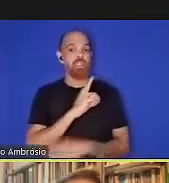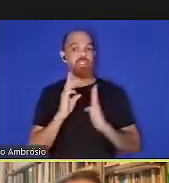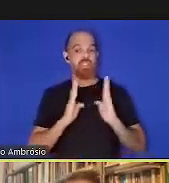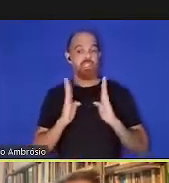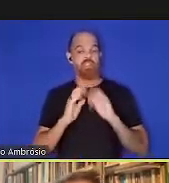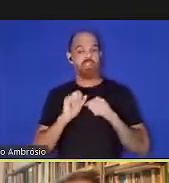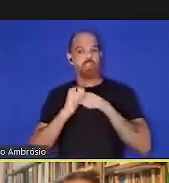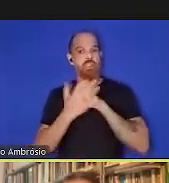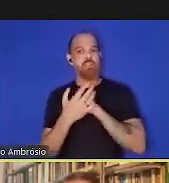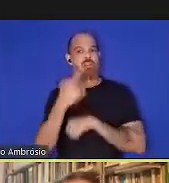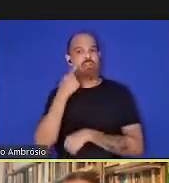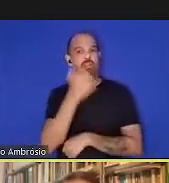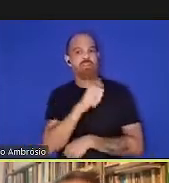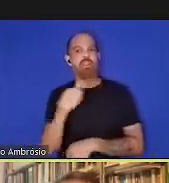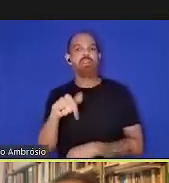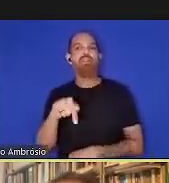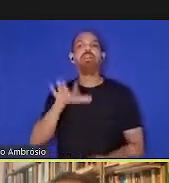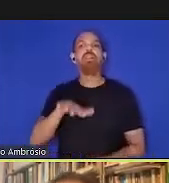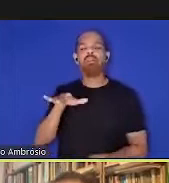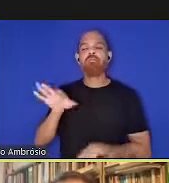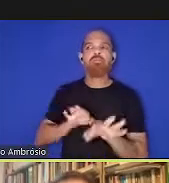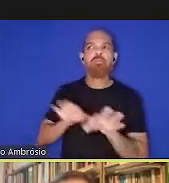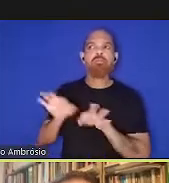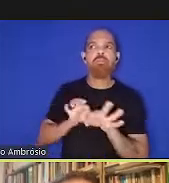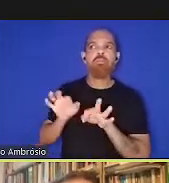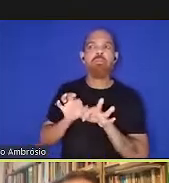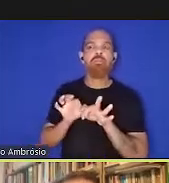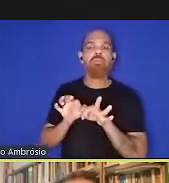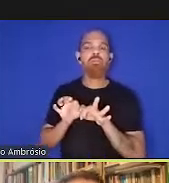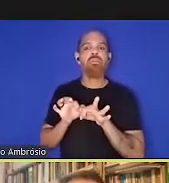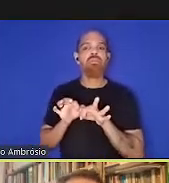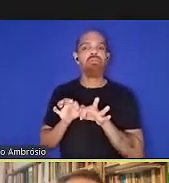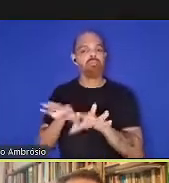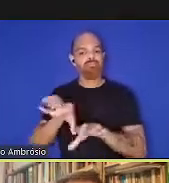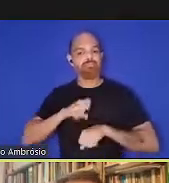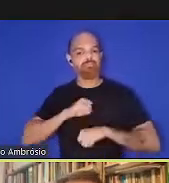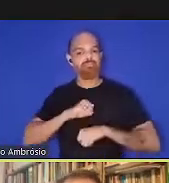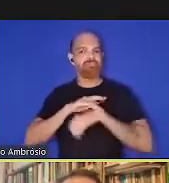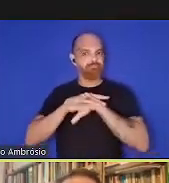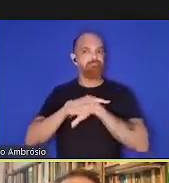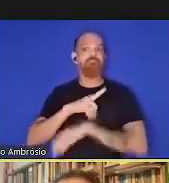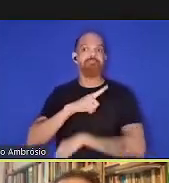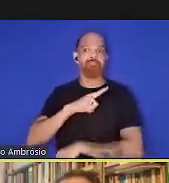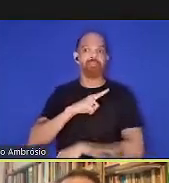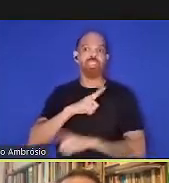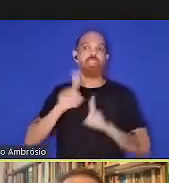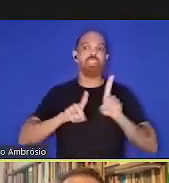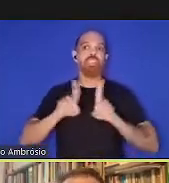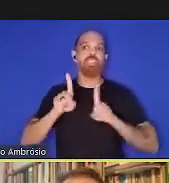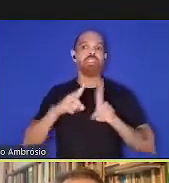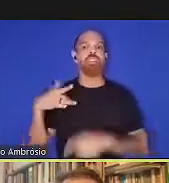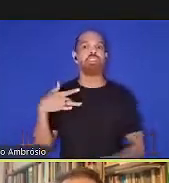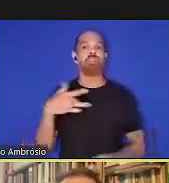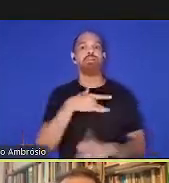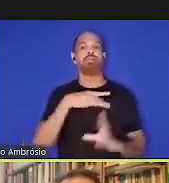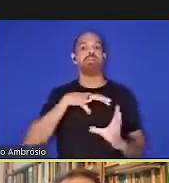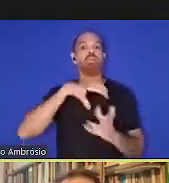analisando quem estava preparado para a pandemia, se nós tínhamos então um índice de saúde global.